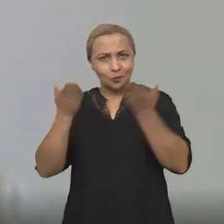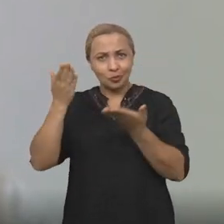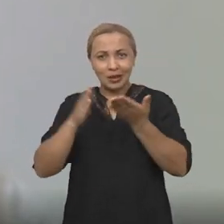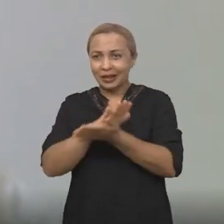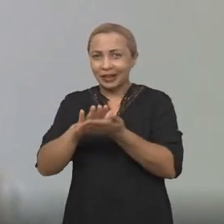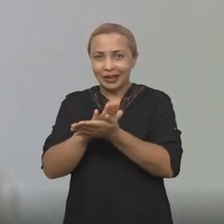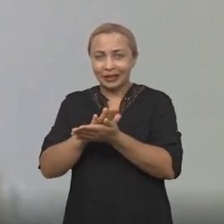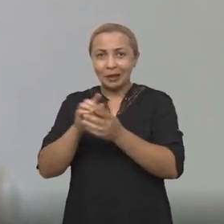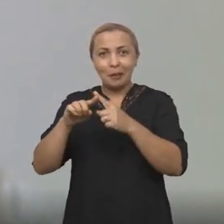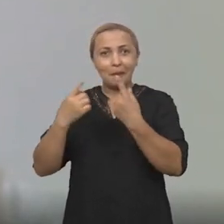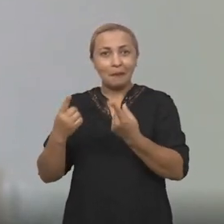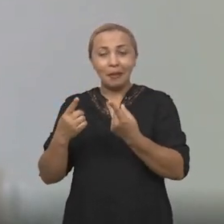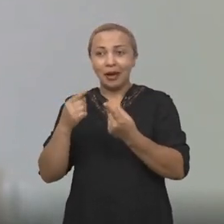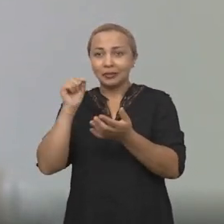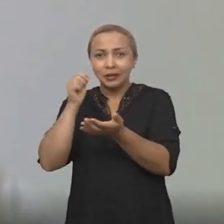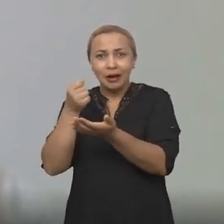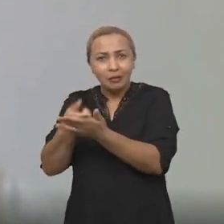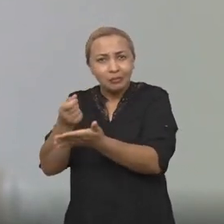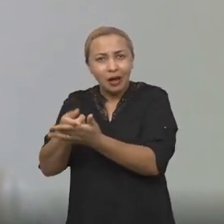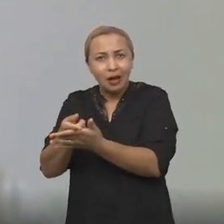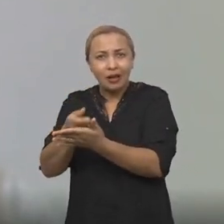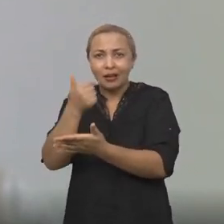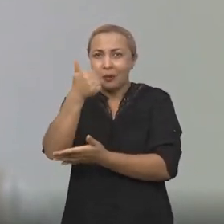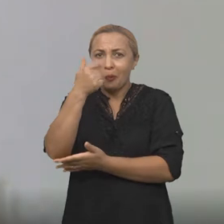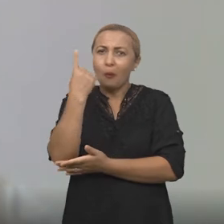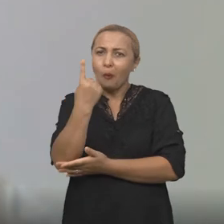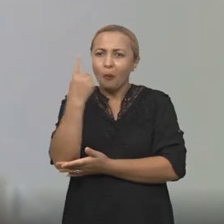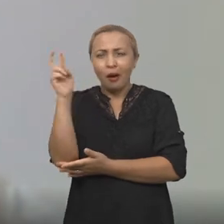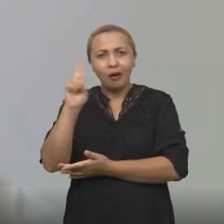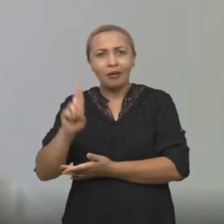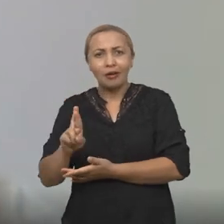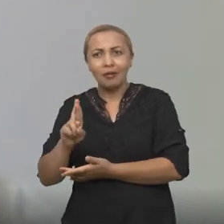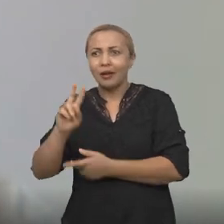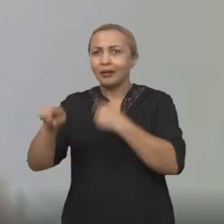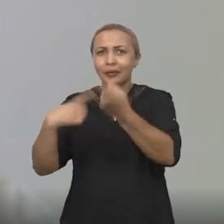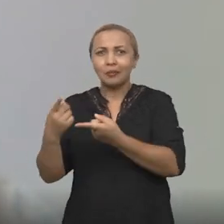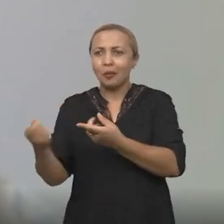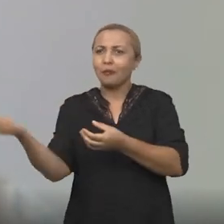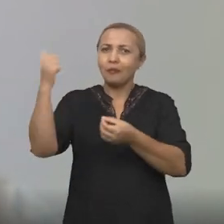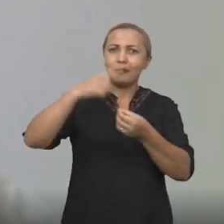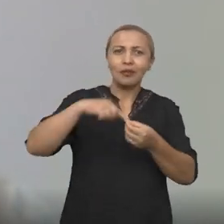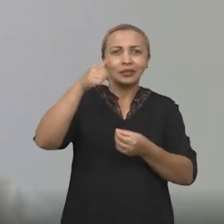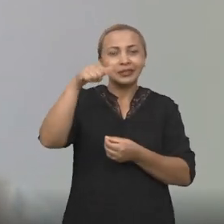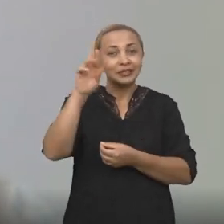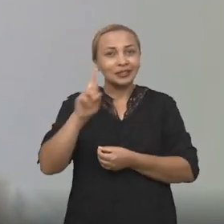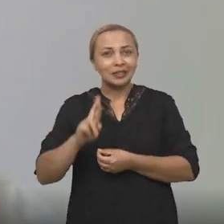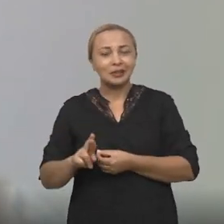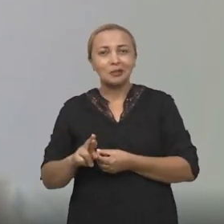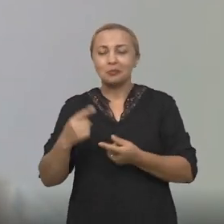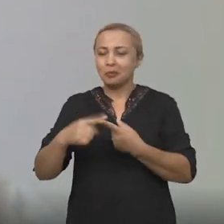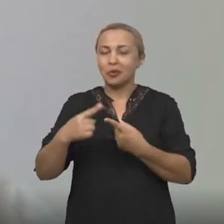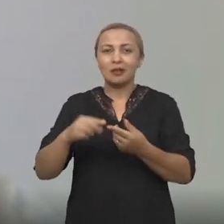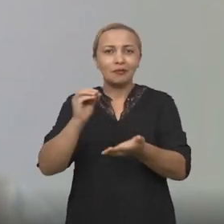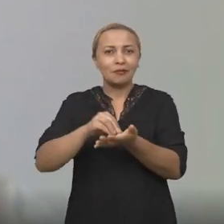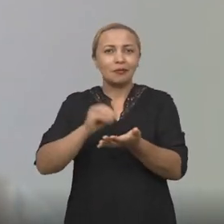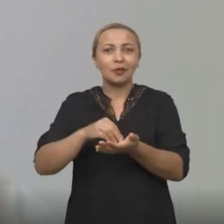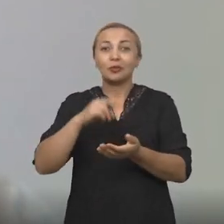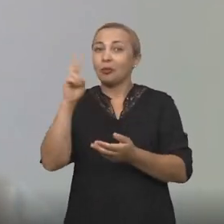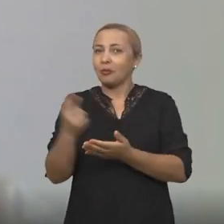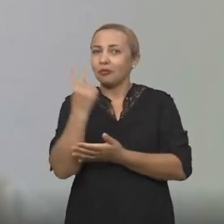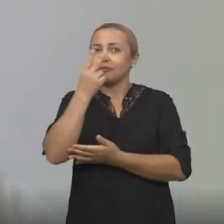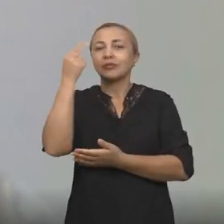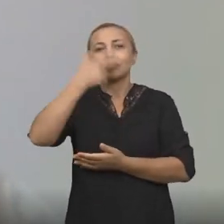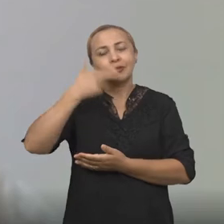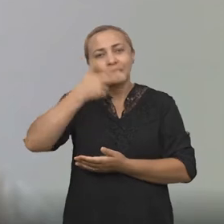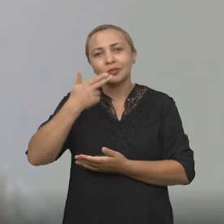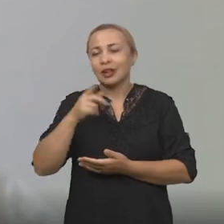em que você investindo R 1,00, você recebe R 7,00 de volta. Por quê? Porque sem o equilíbrio, sem o balanço nutricional, a planta acaba